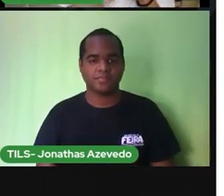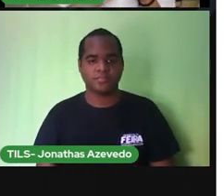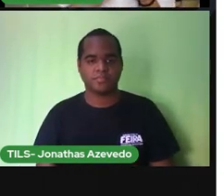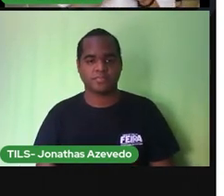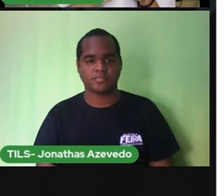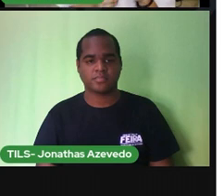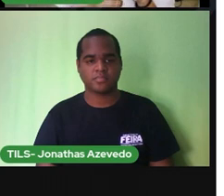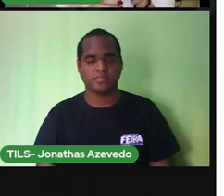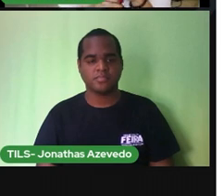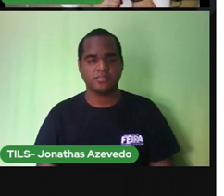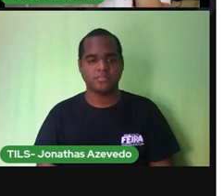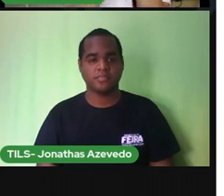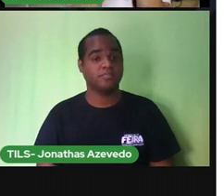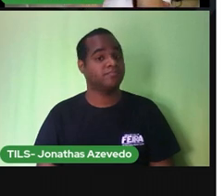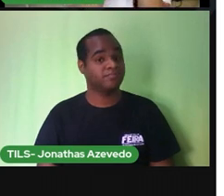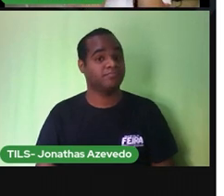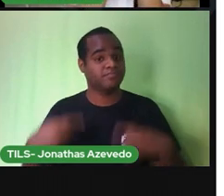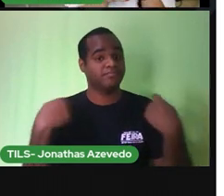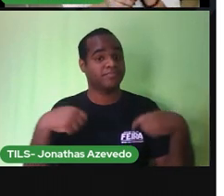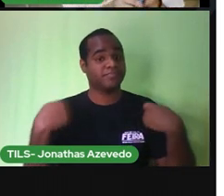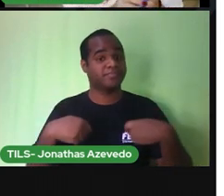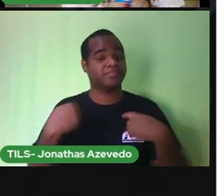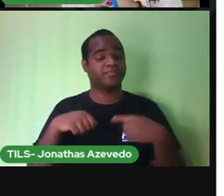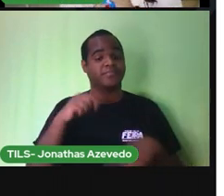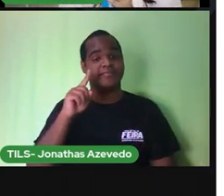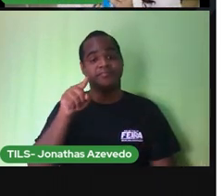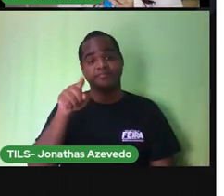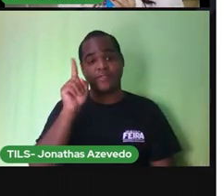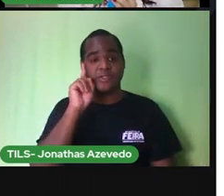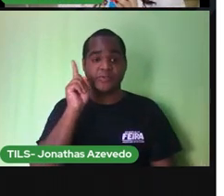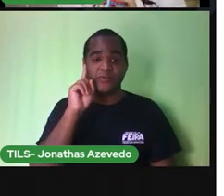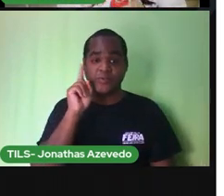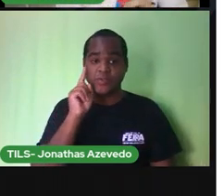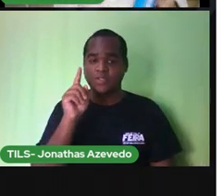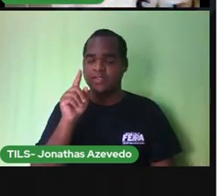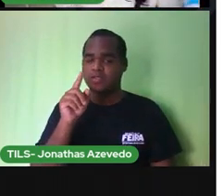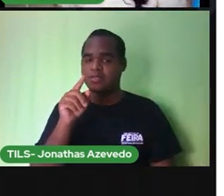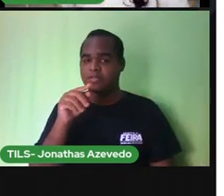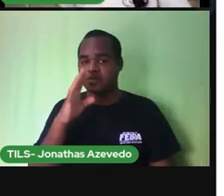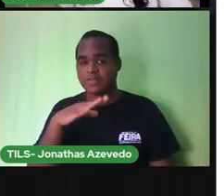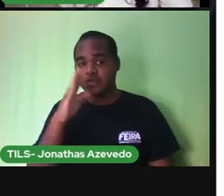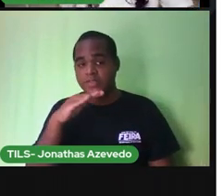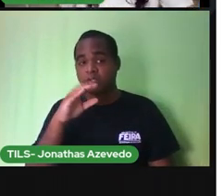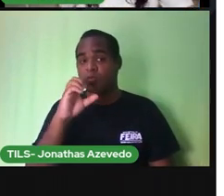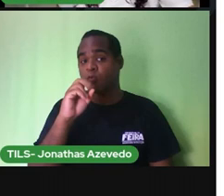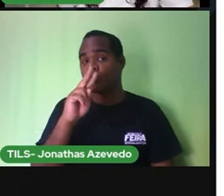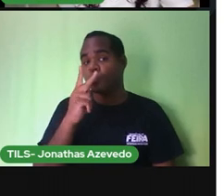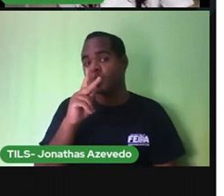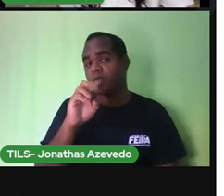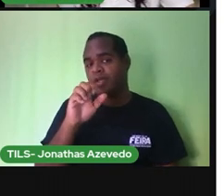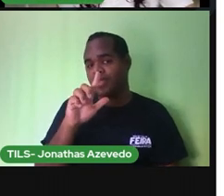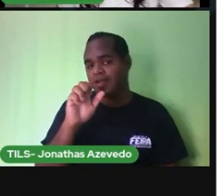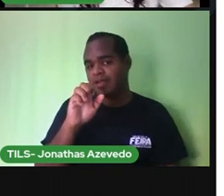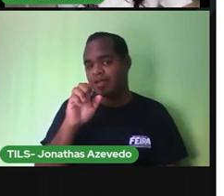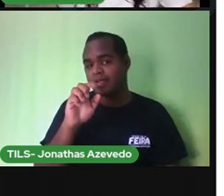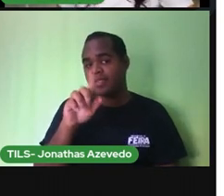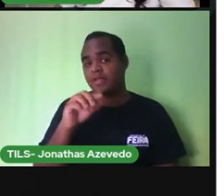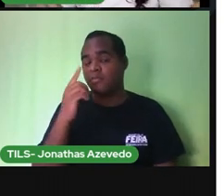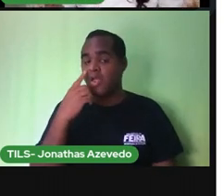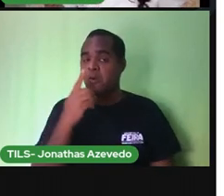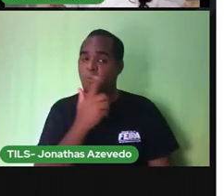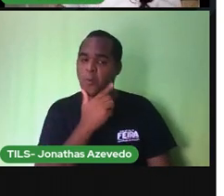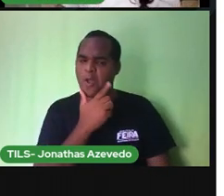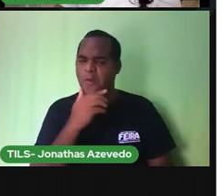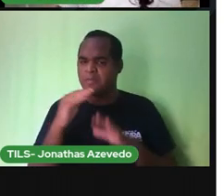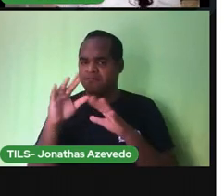precisar usar muito isso aqui, o talco de chulé. Quando a gente deixa o pé úmido,